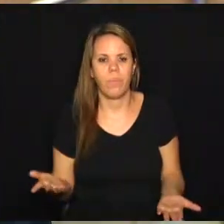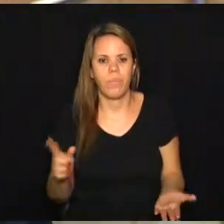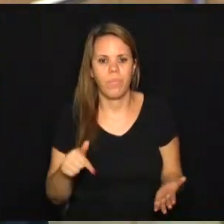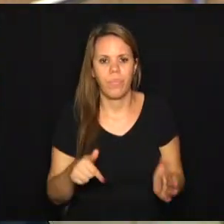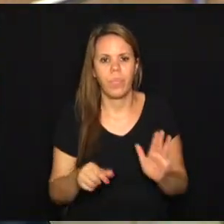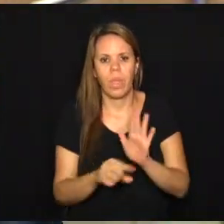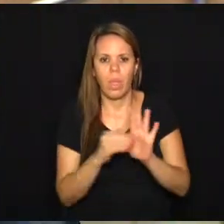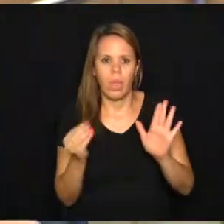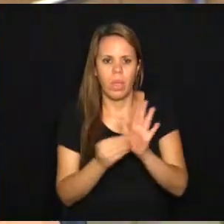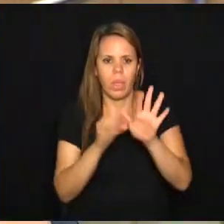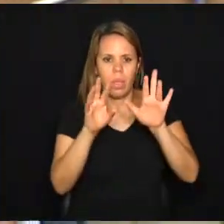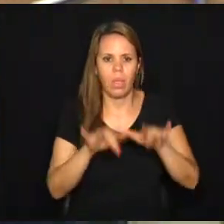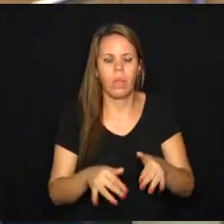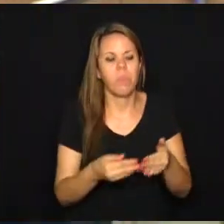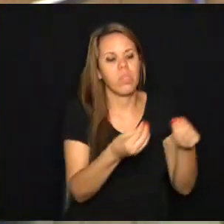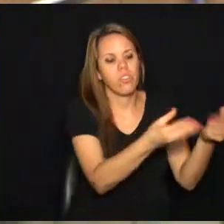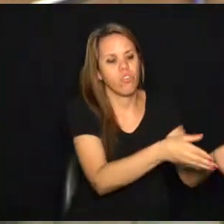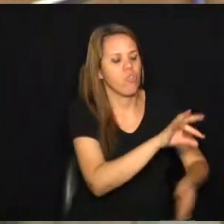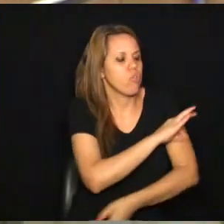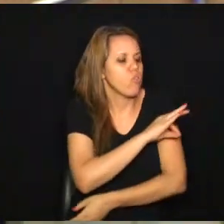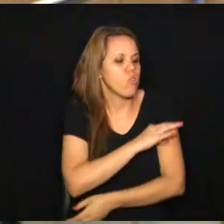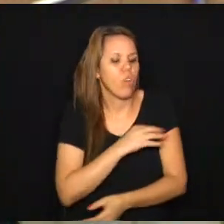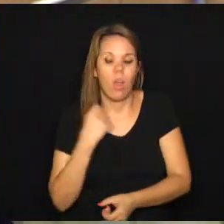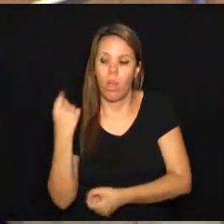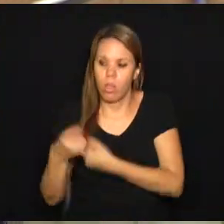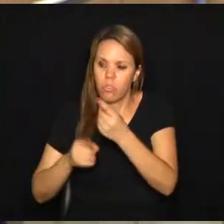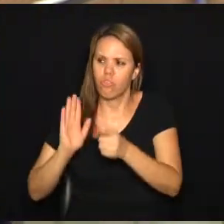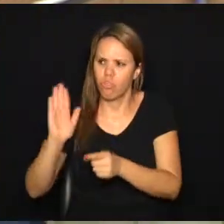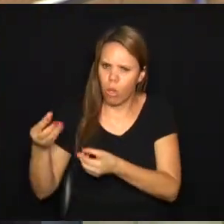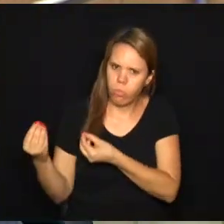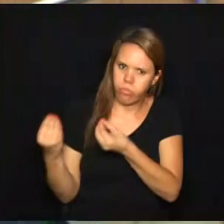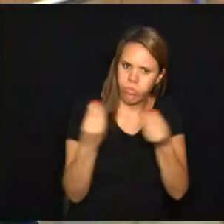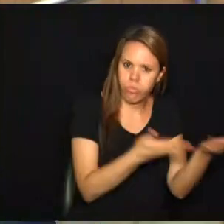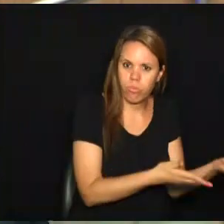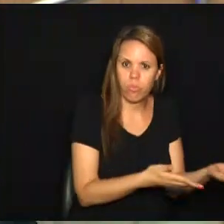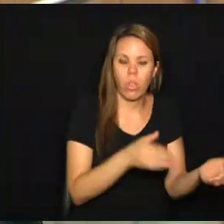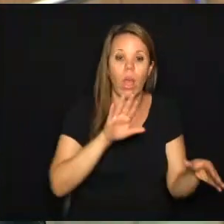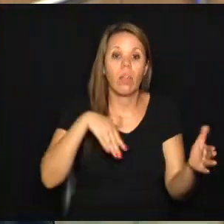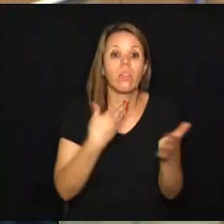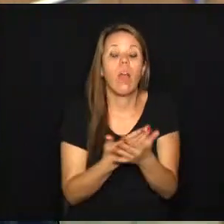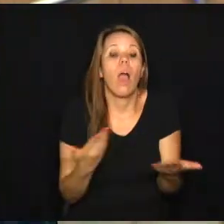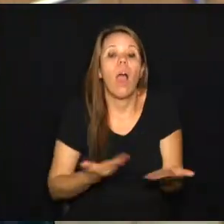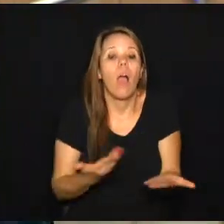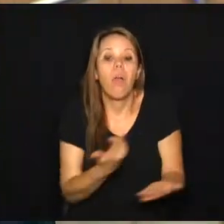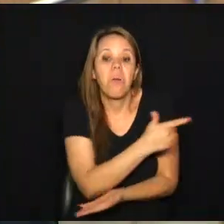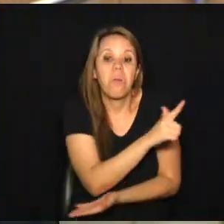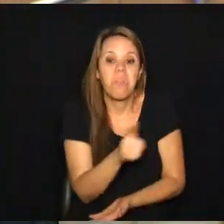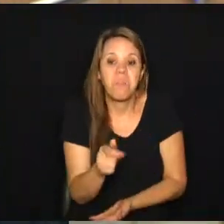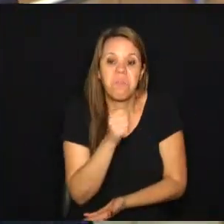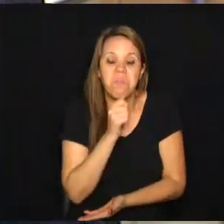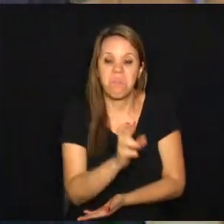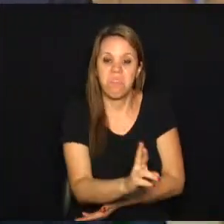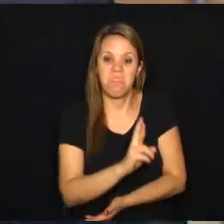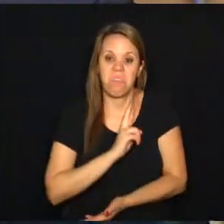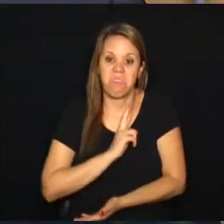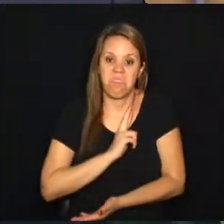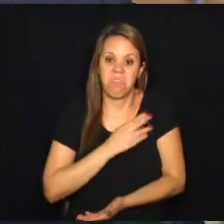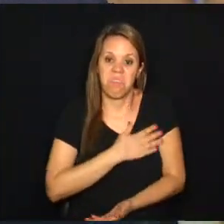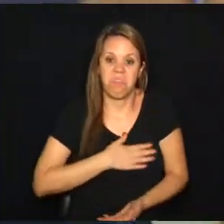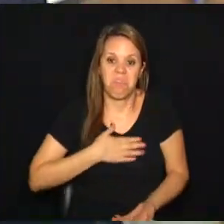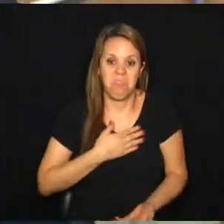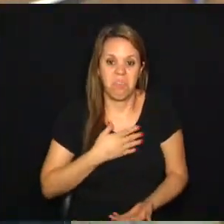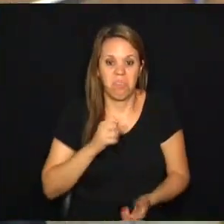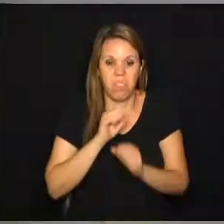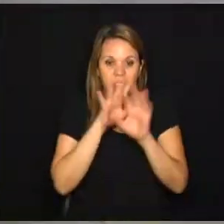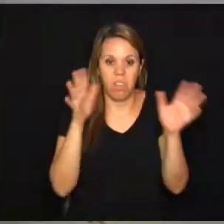requerimento depois de já alguns requerimentos enviados e que até agora não tiveram uma resposta satisfatória.